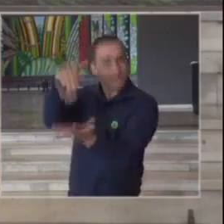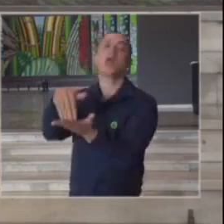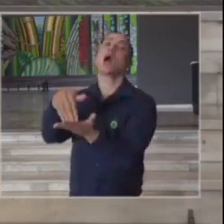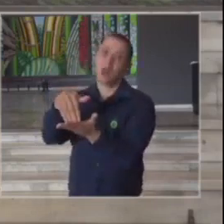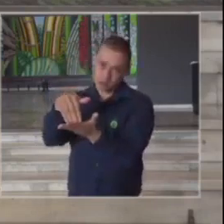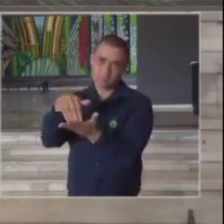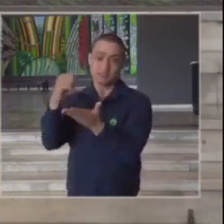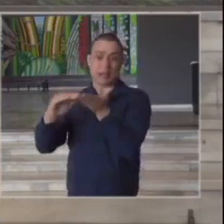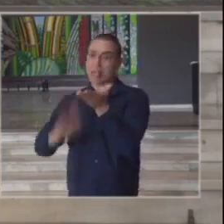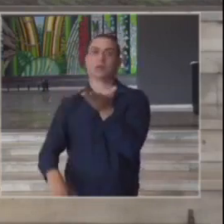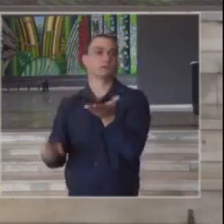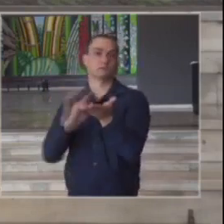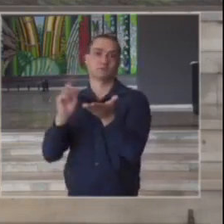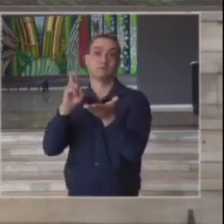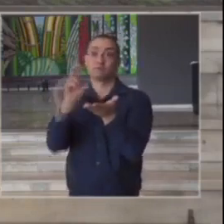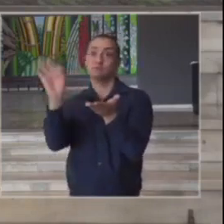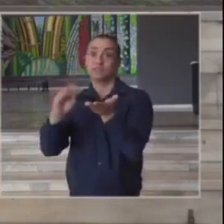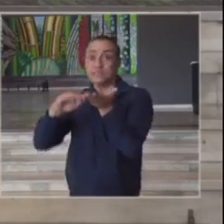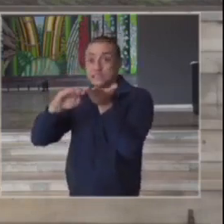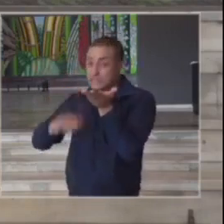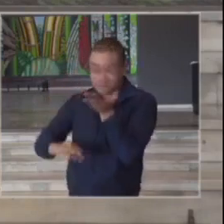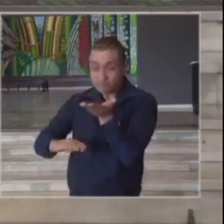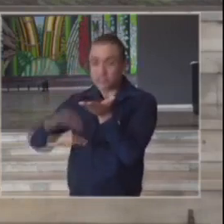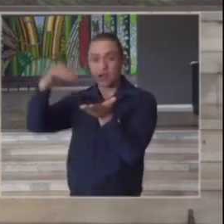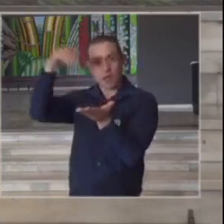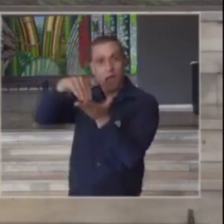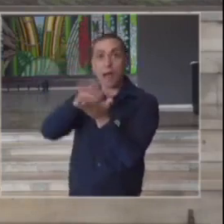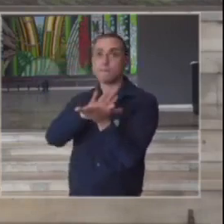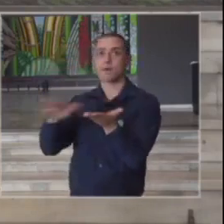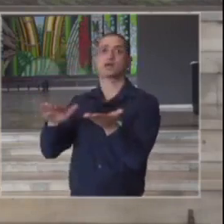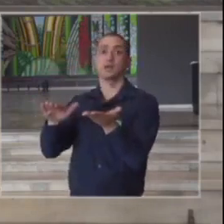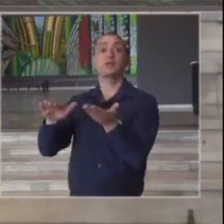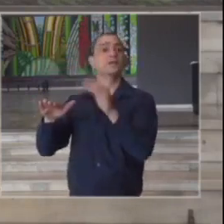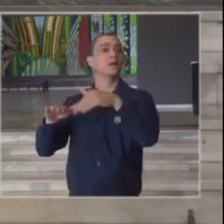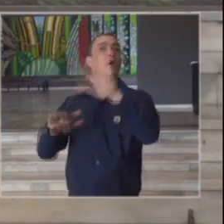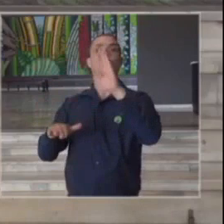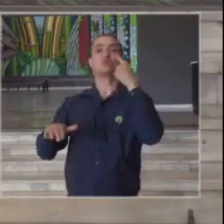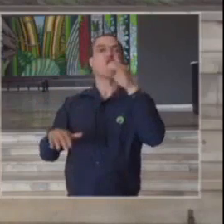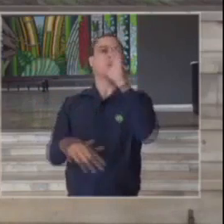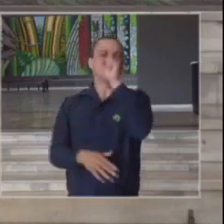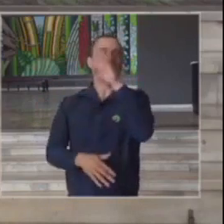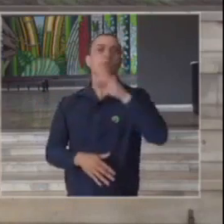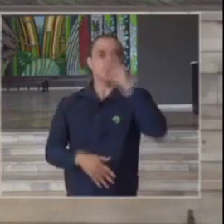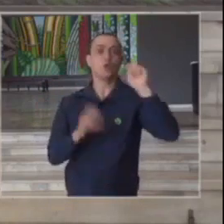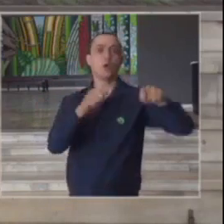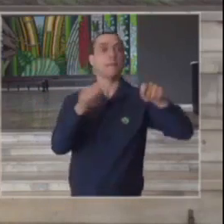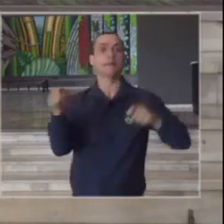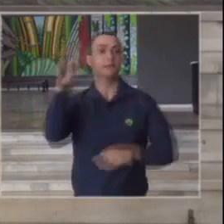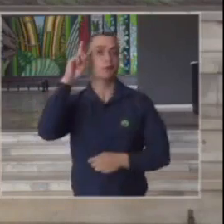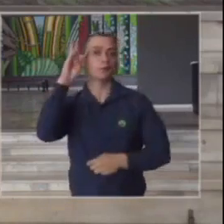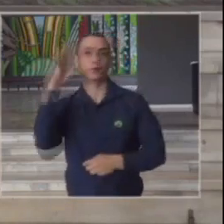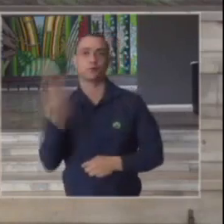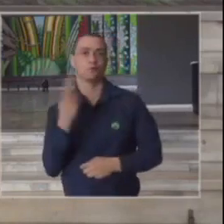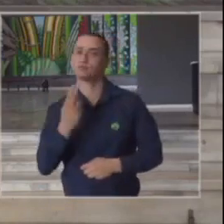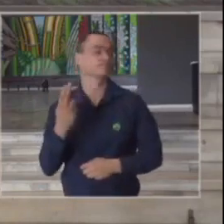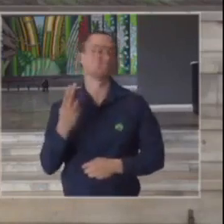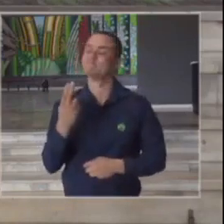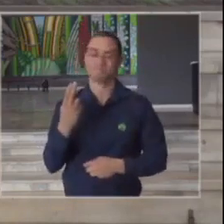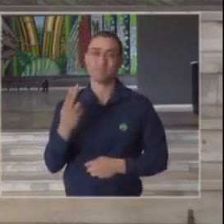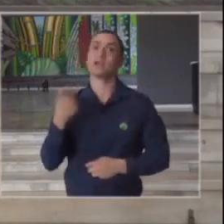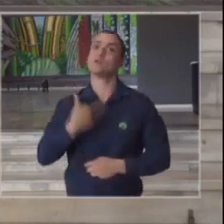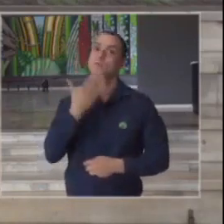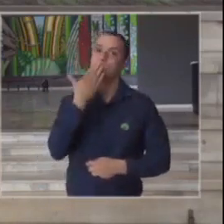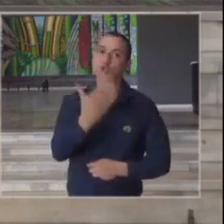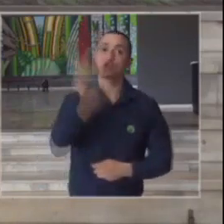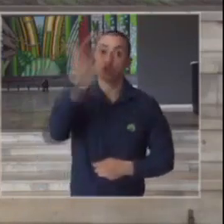temos que alcançar diariamente não apenas aos finais de semana e faço aqui um apelo que